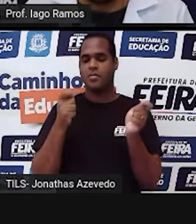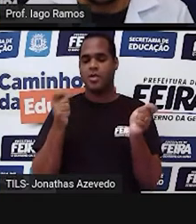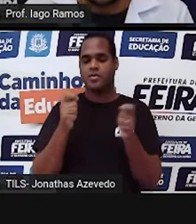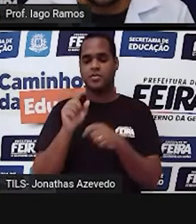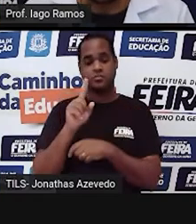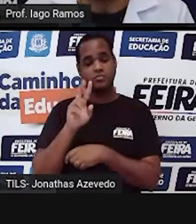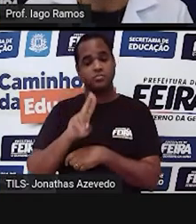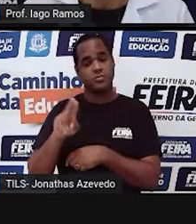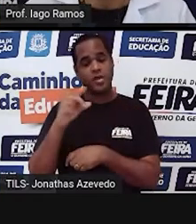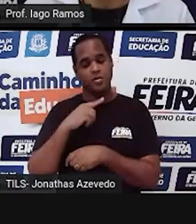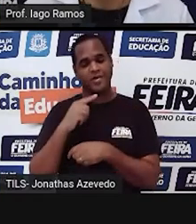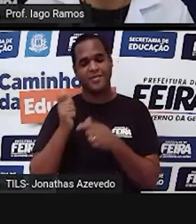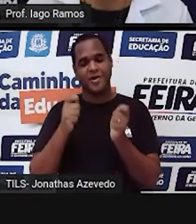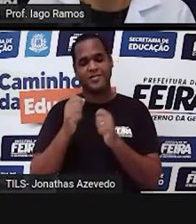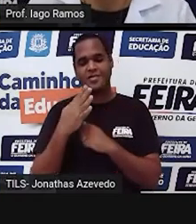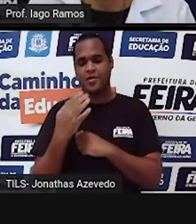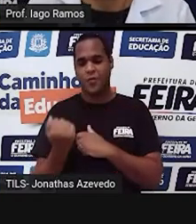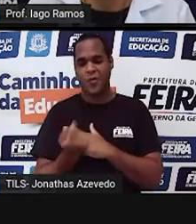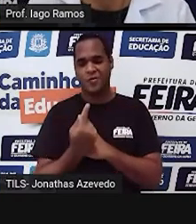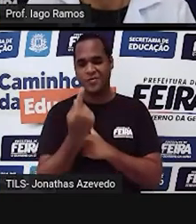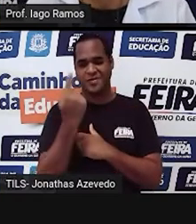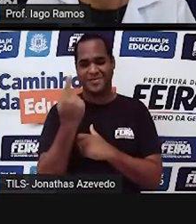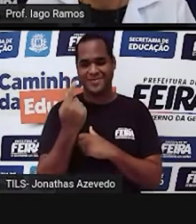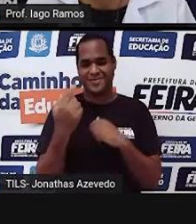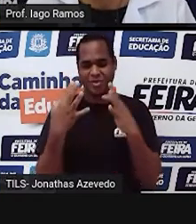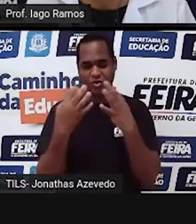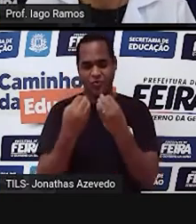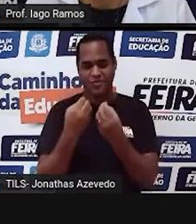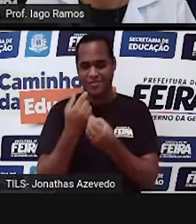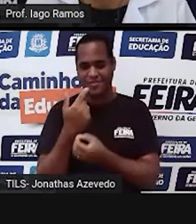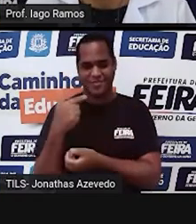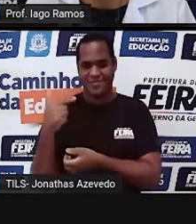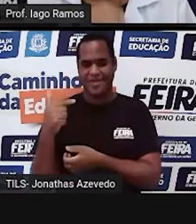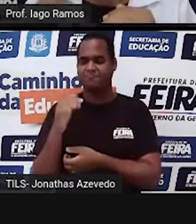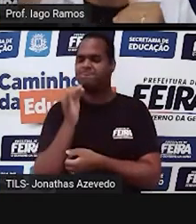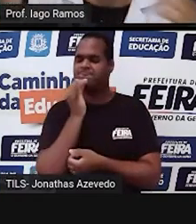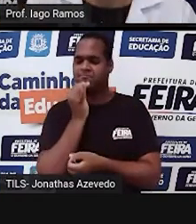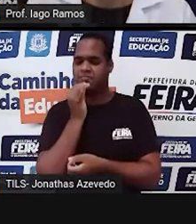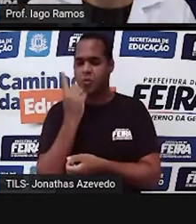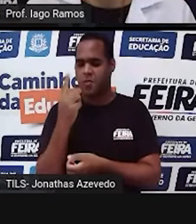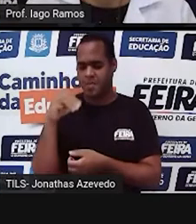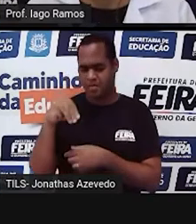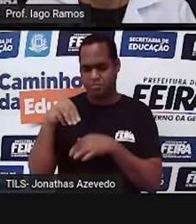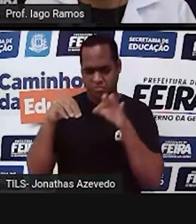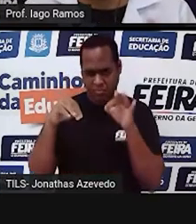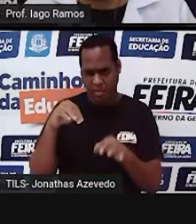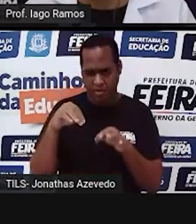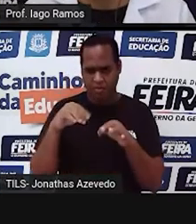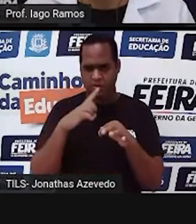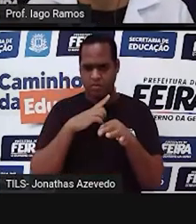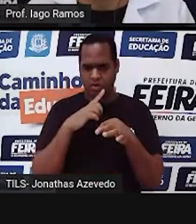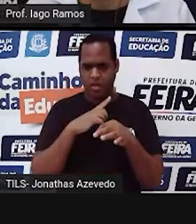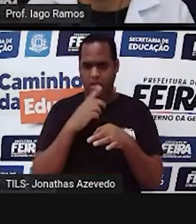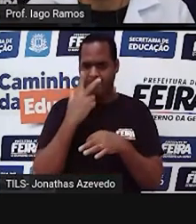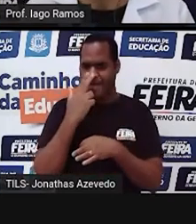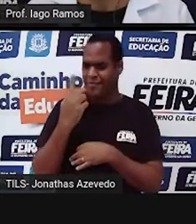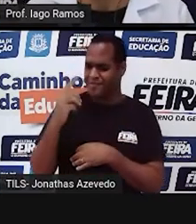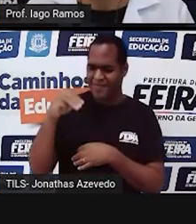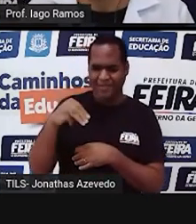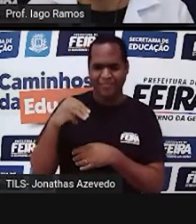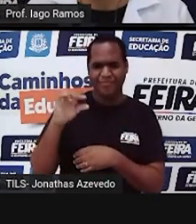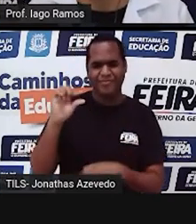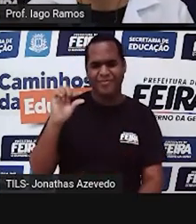altura. Nem todo mundo tem, sei lá, um metro certinho. Na verdade, um metro é muito pouco.